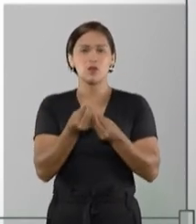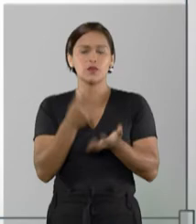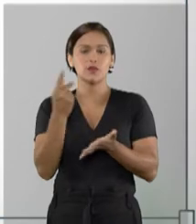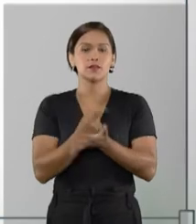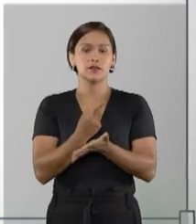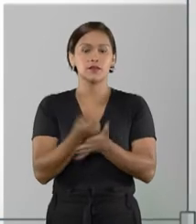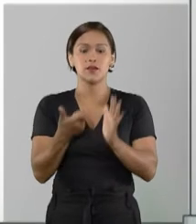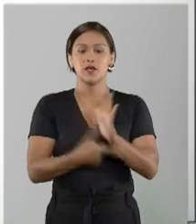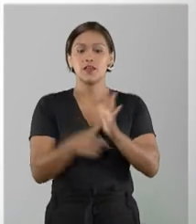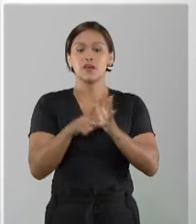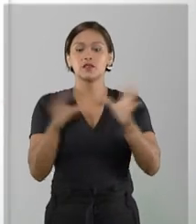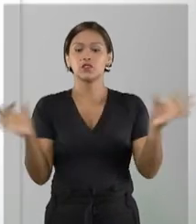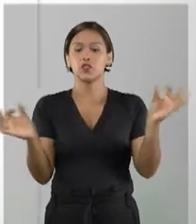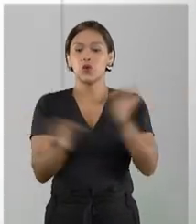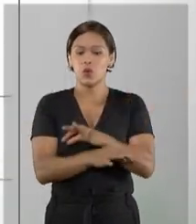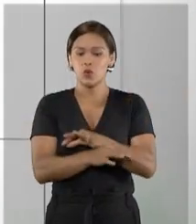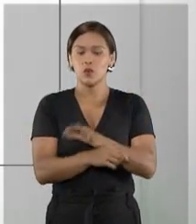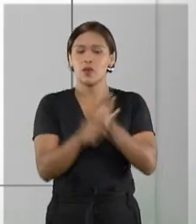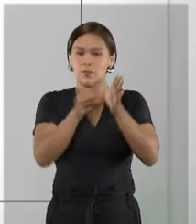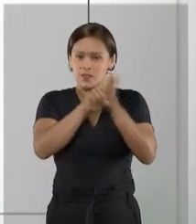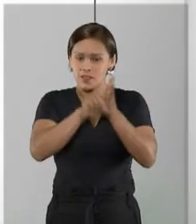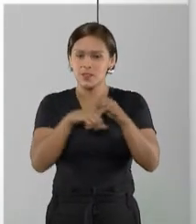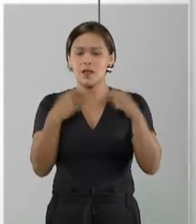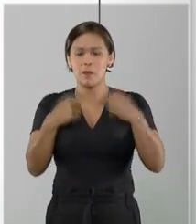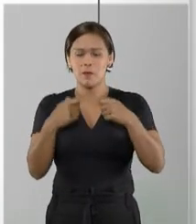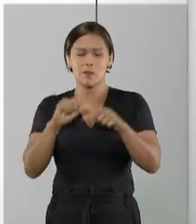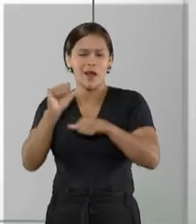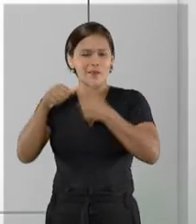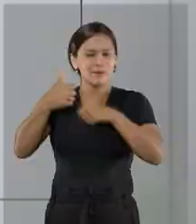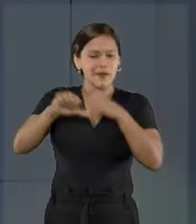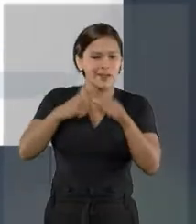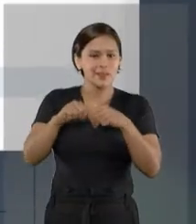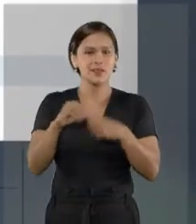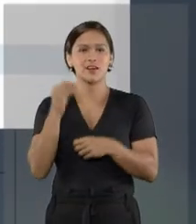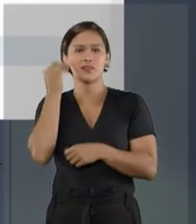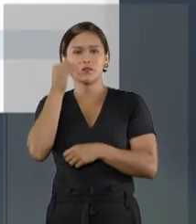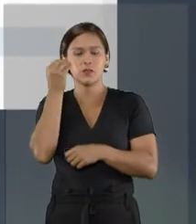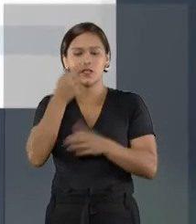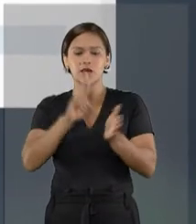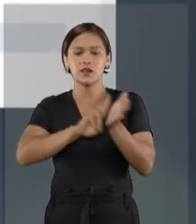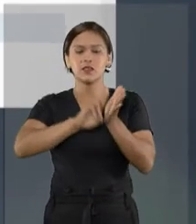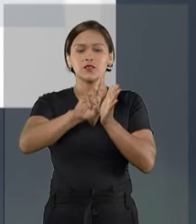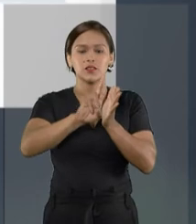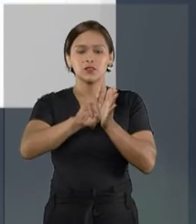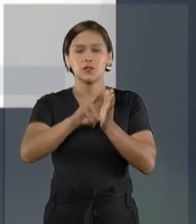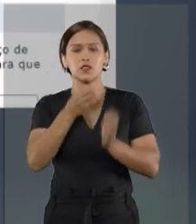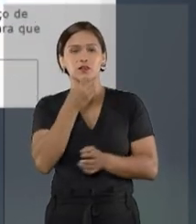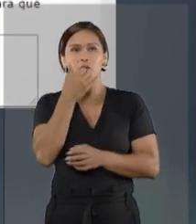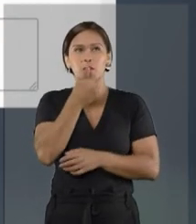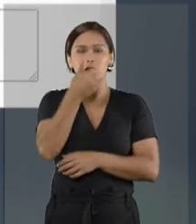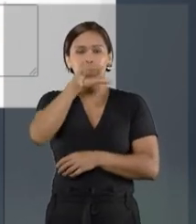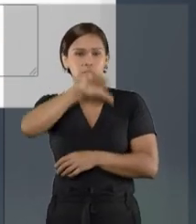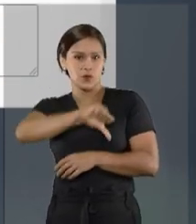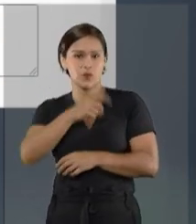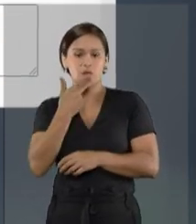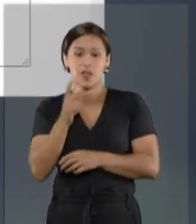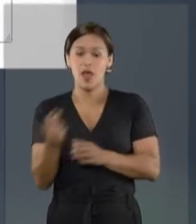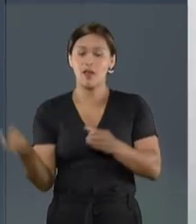andamento. Antes de concluir sua pesquisa, lembre-se de avaliar a experiência, respondendo a nossa pesquisa de satisfação.